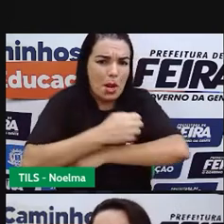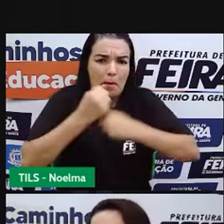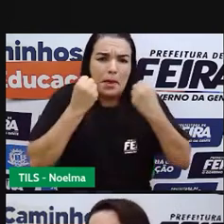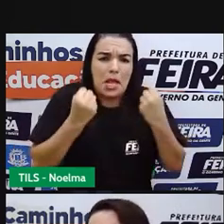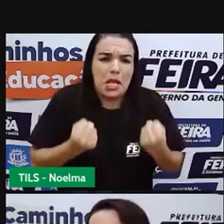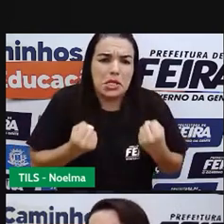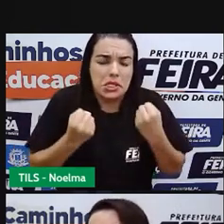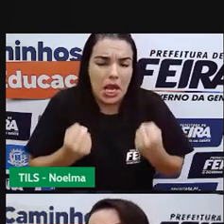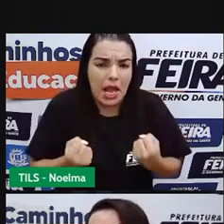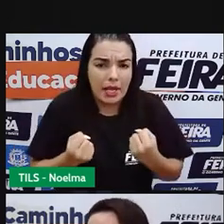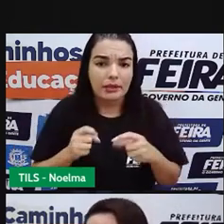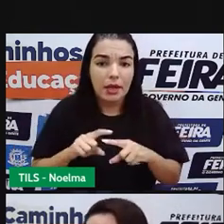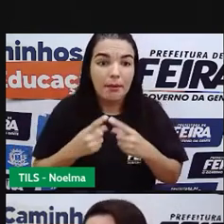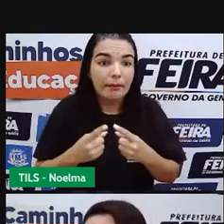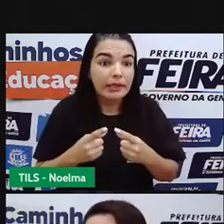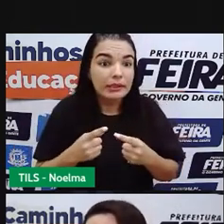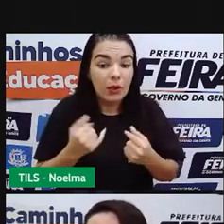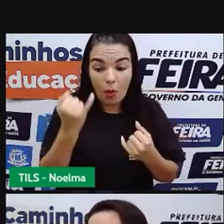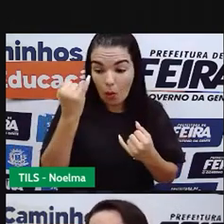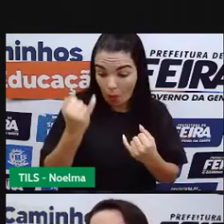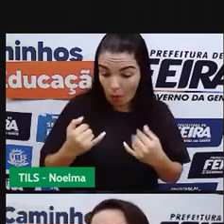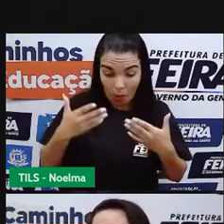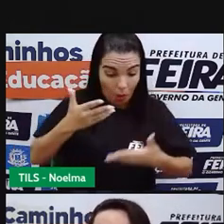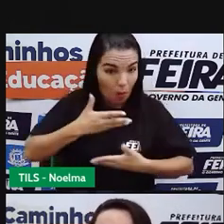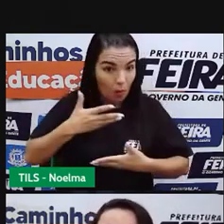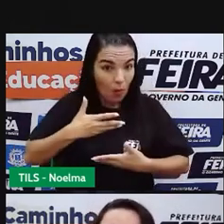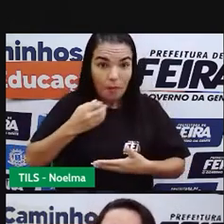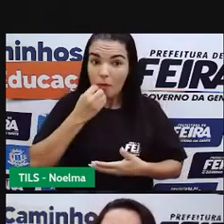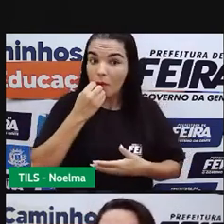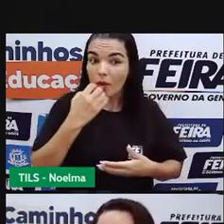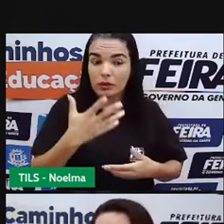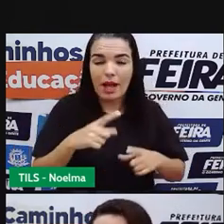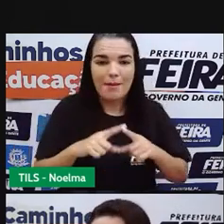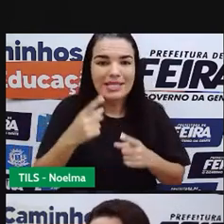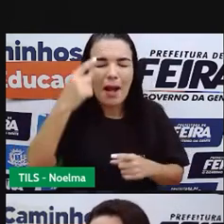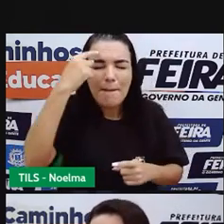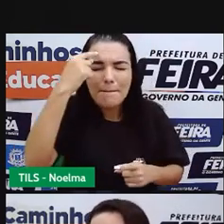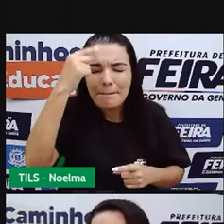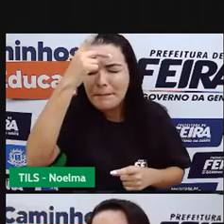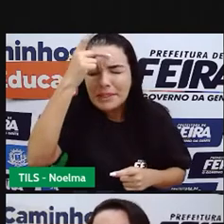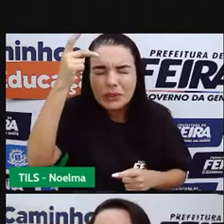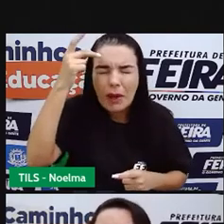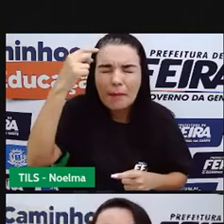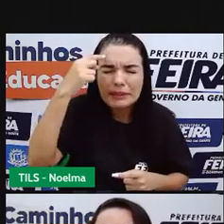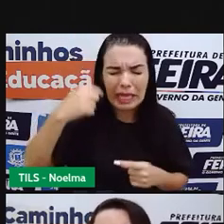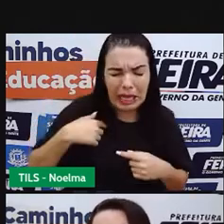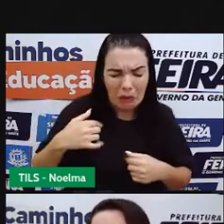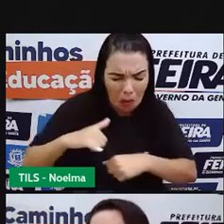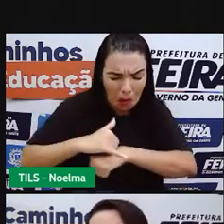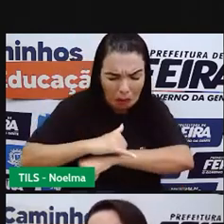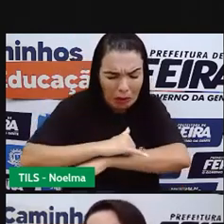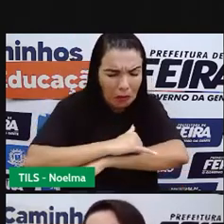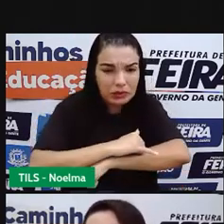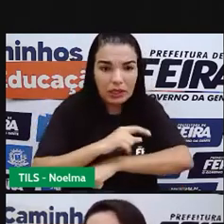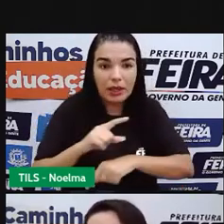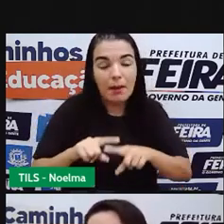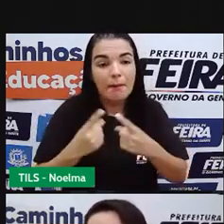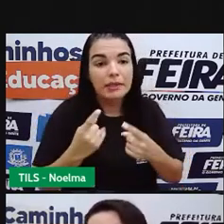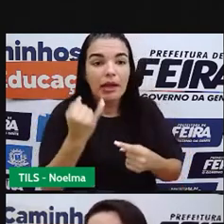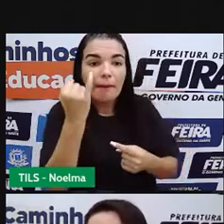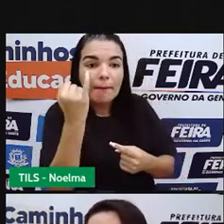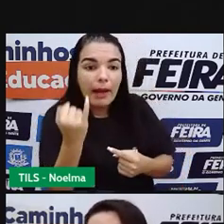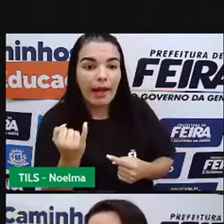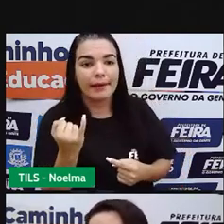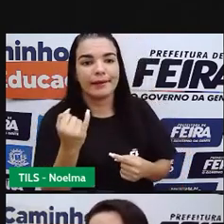no corpo, no peso ideal, essas pessoas, elas não se veem dessa forma. E aí começam a fazer uma